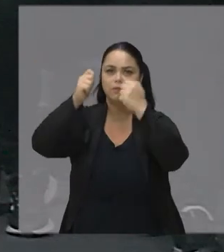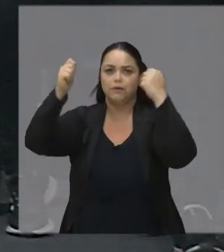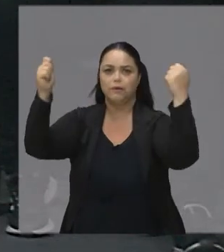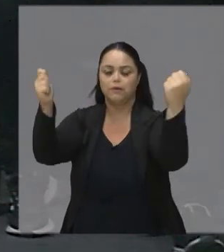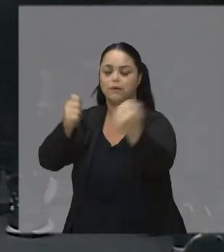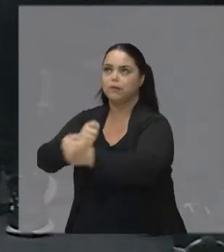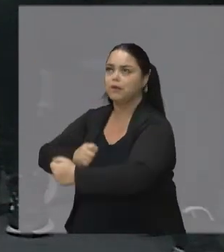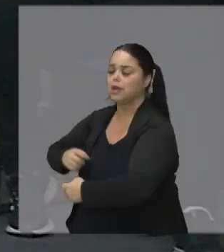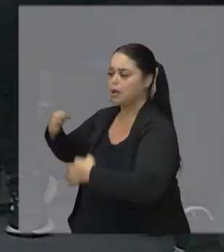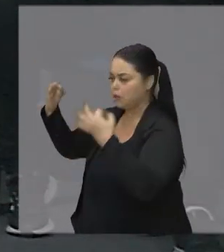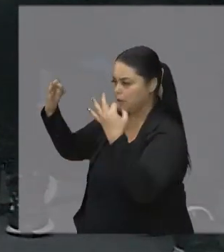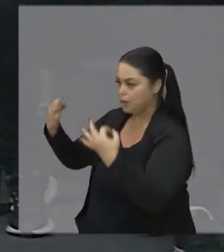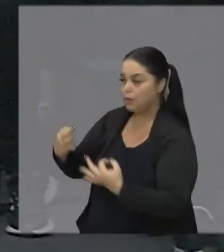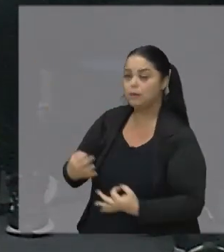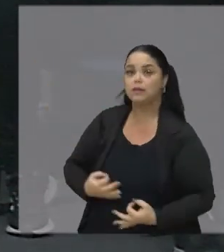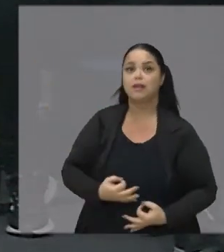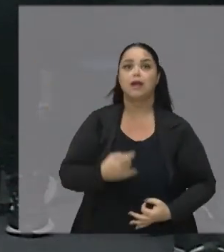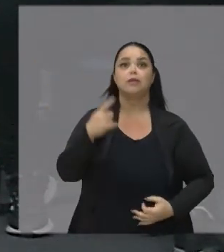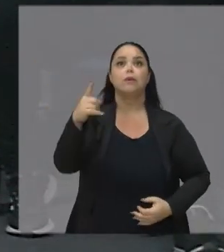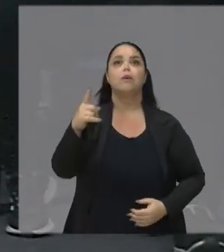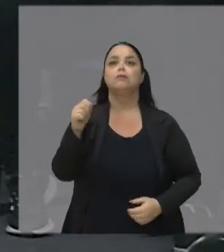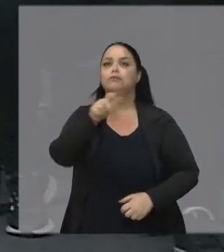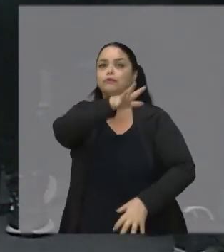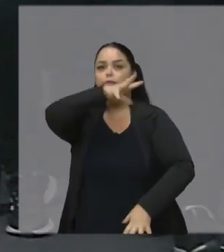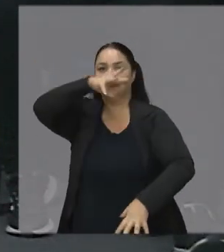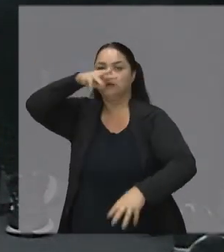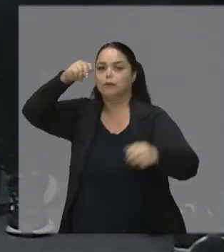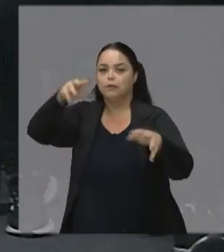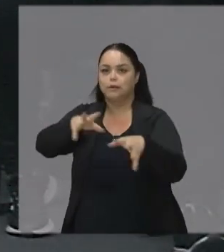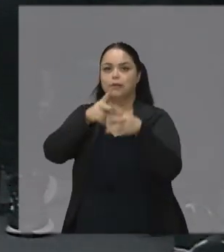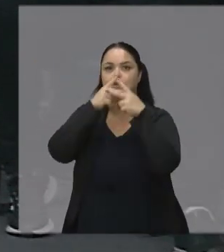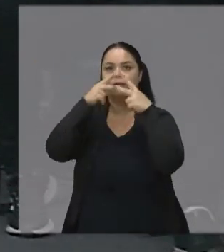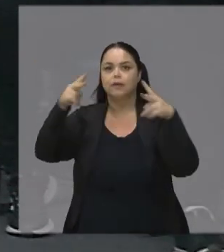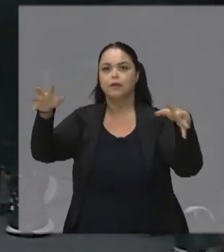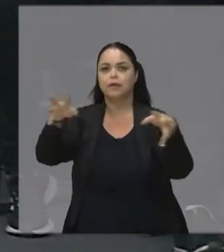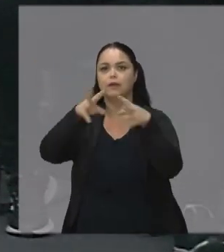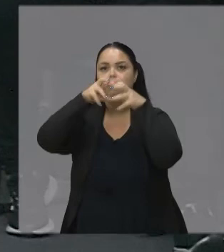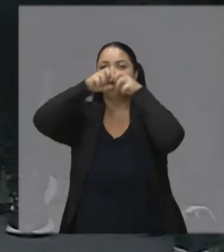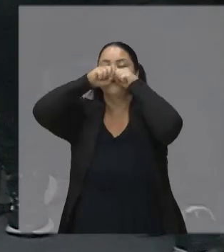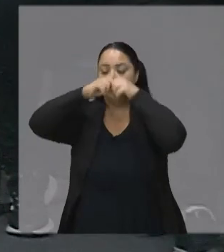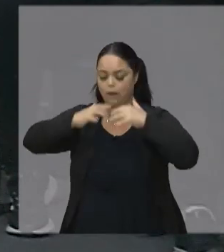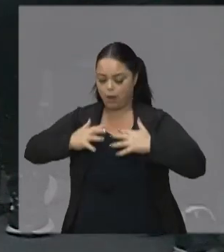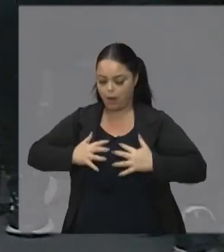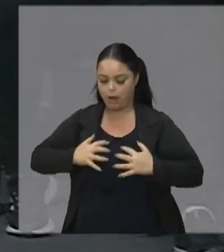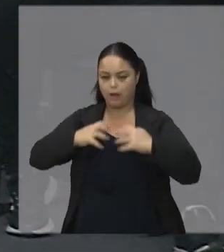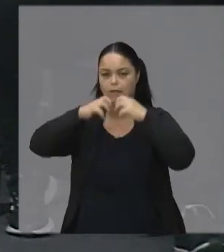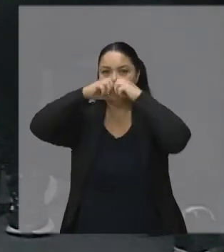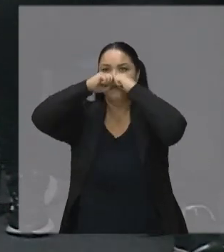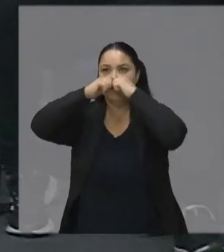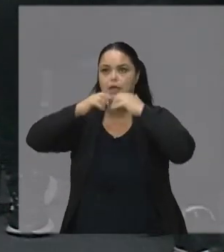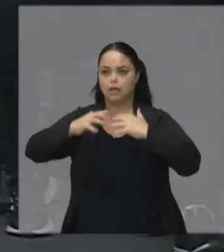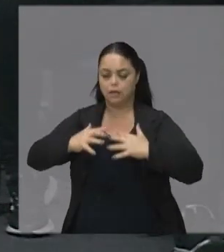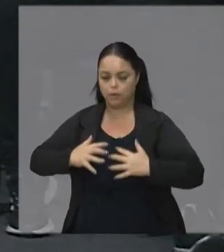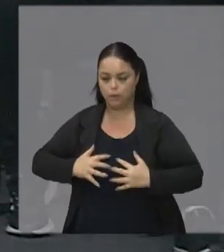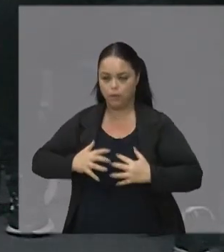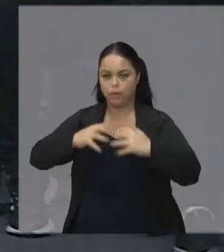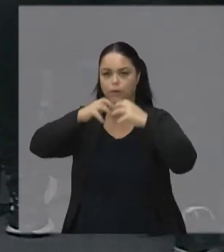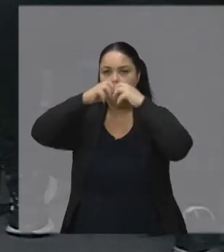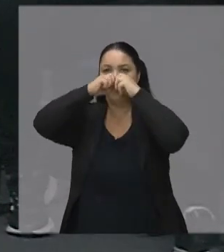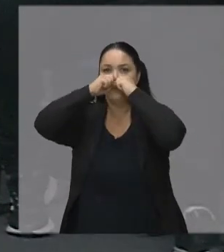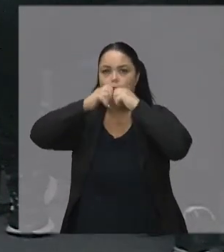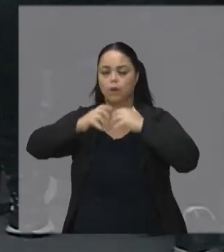Vamos lá Tão certo como A que eu respiro